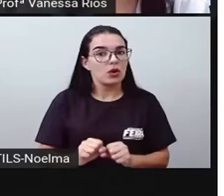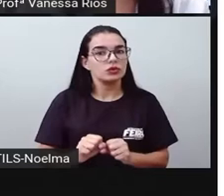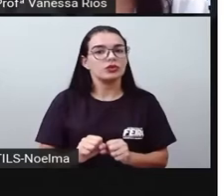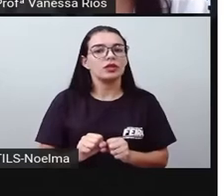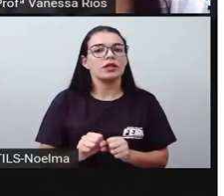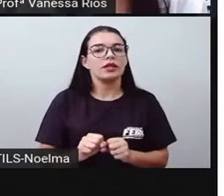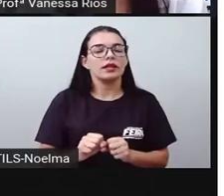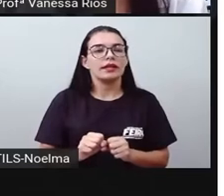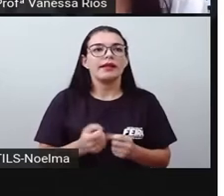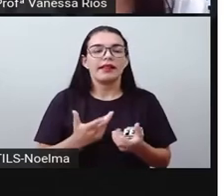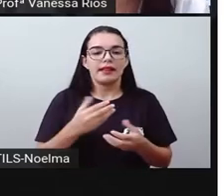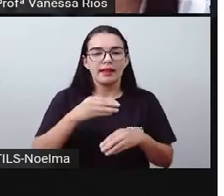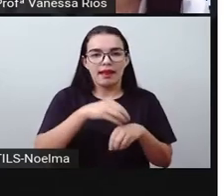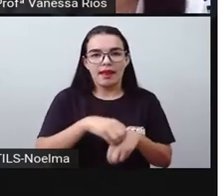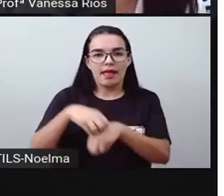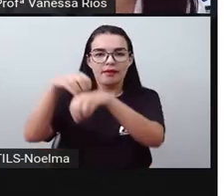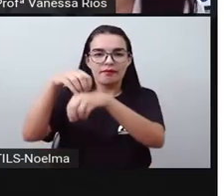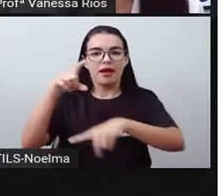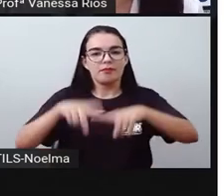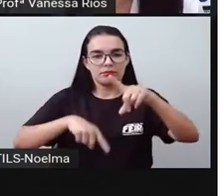transportam cargas.